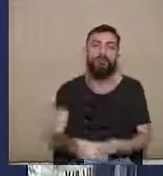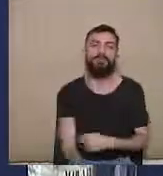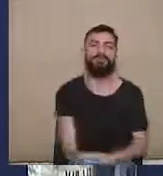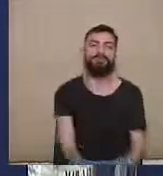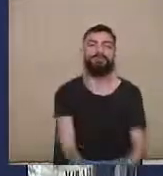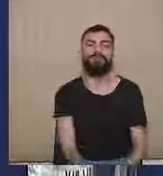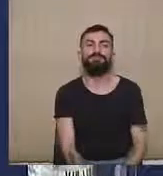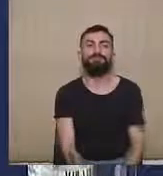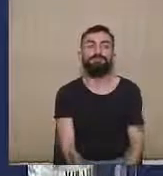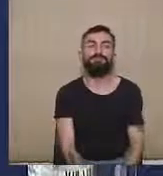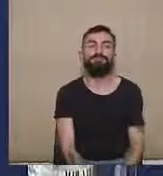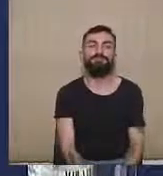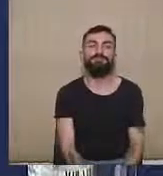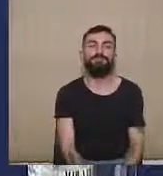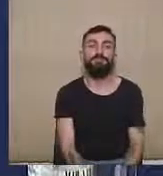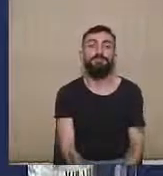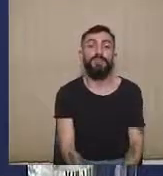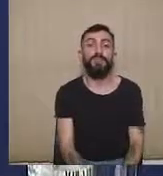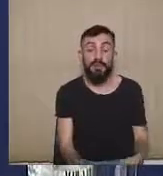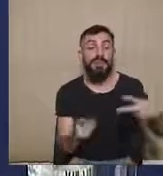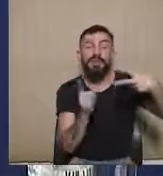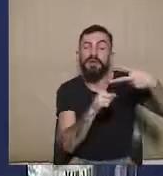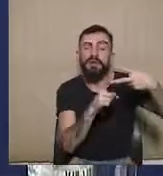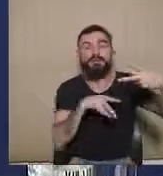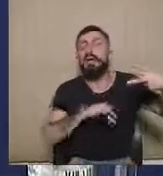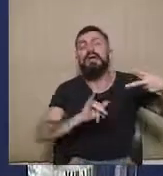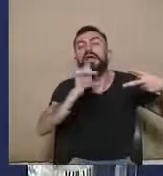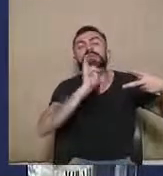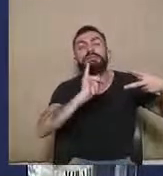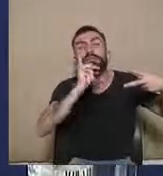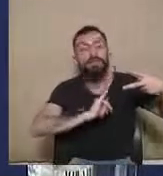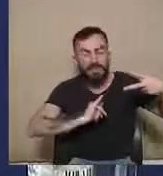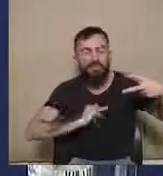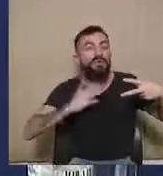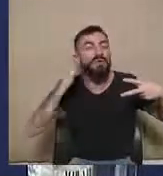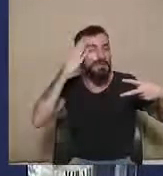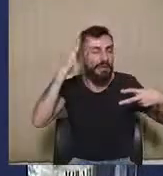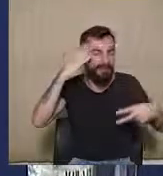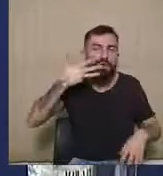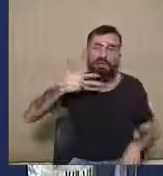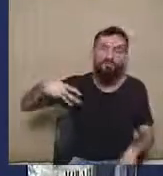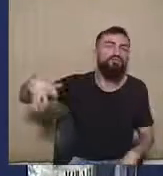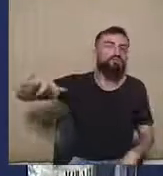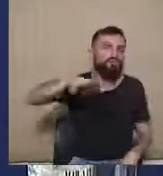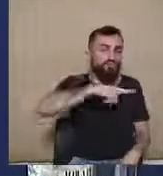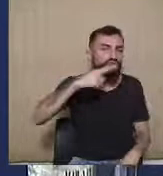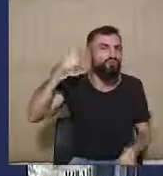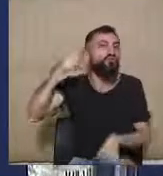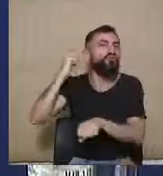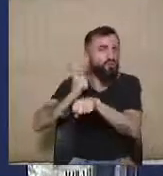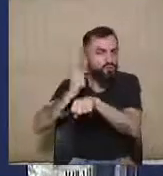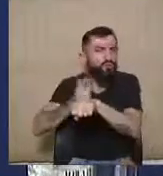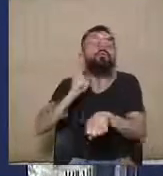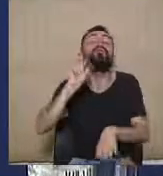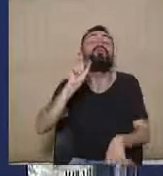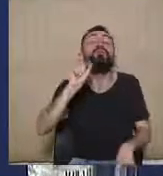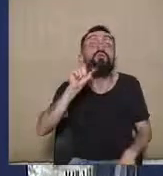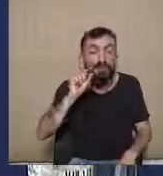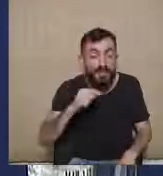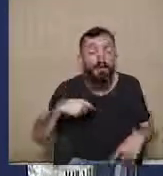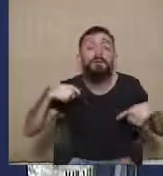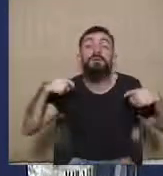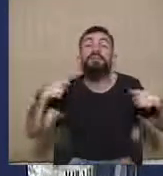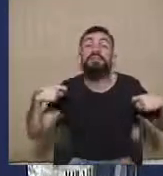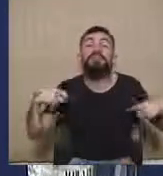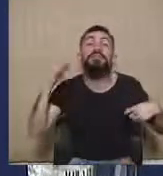É uma expressão desse princípio da preclusão, por exemplo, um entendimento muito firme que se tem, no sentido de que se deve observar o princípio da